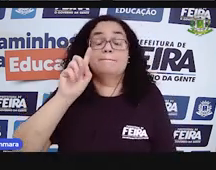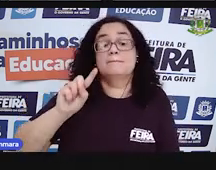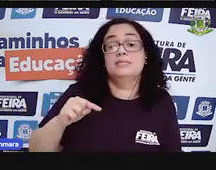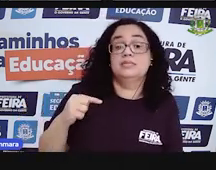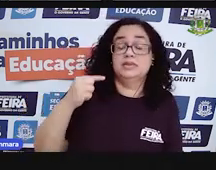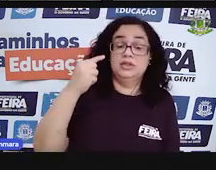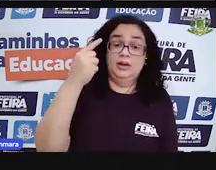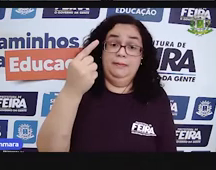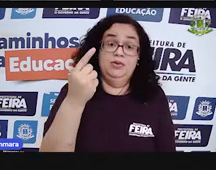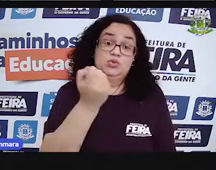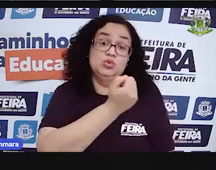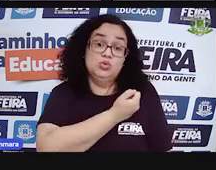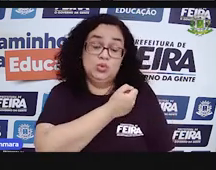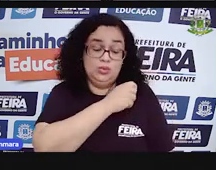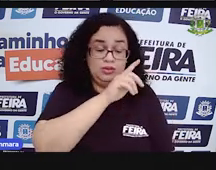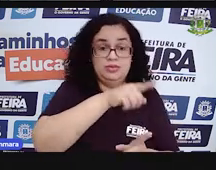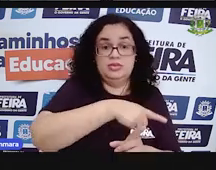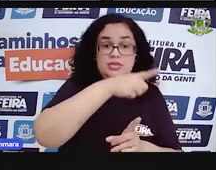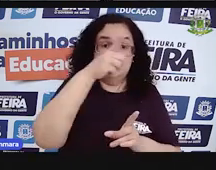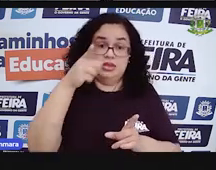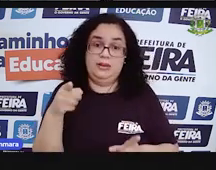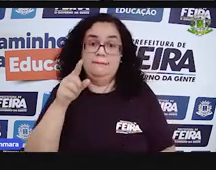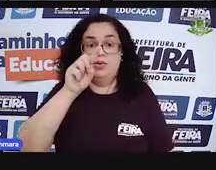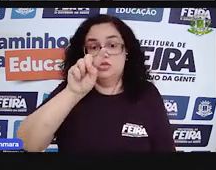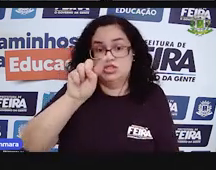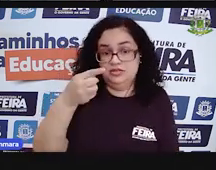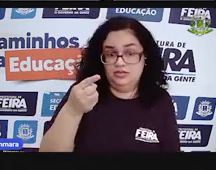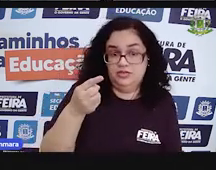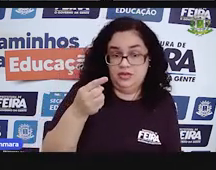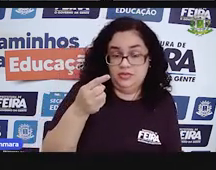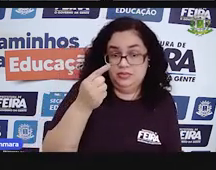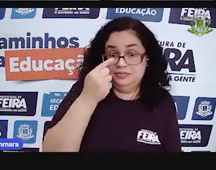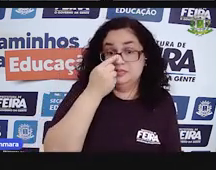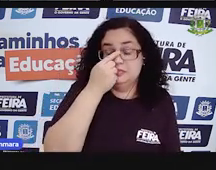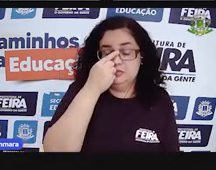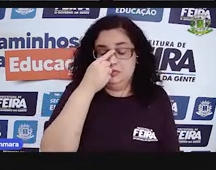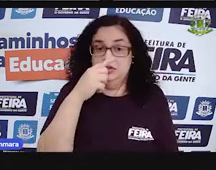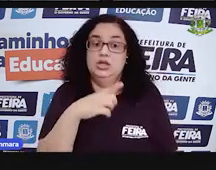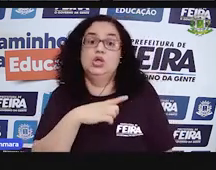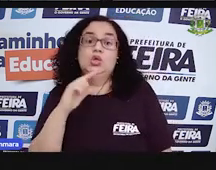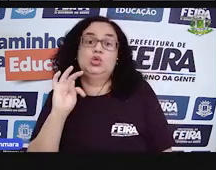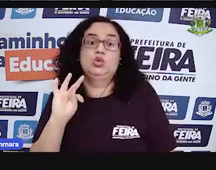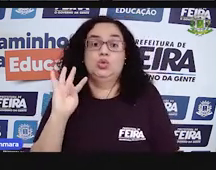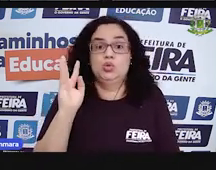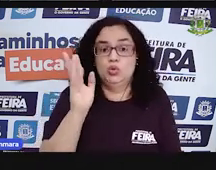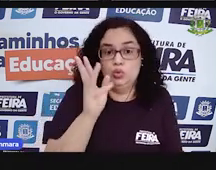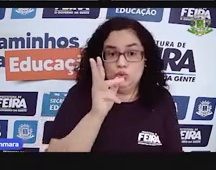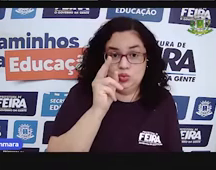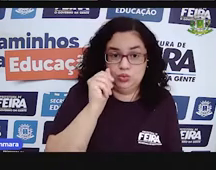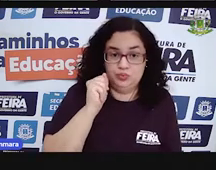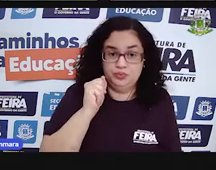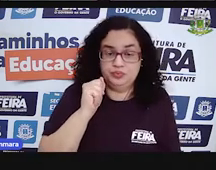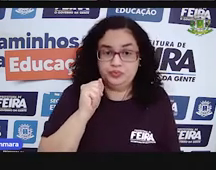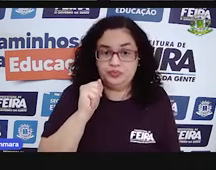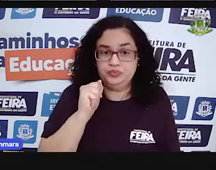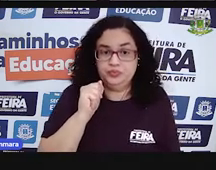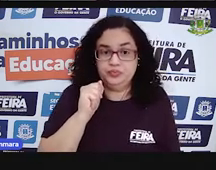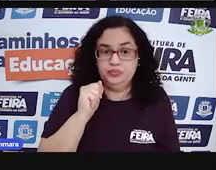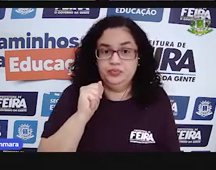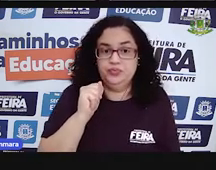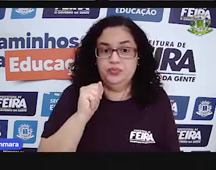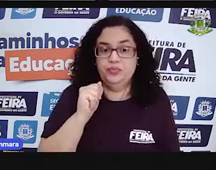da... Os números que estão depois da vírgula em cada um aqui, ó. Estão todos, ó. todos